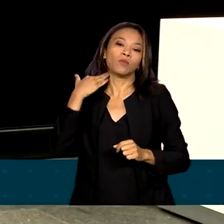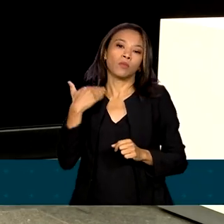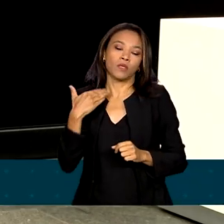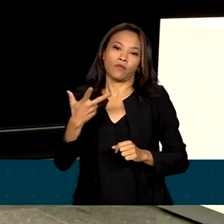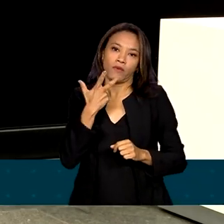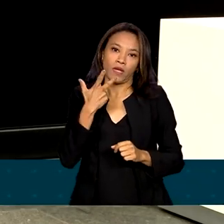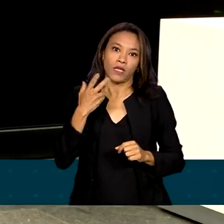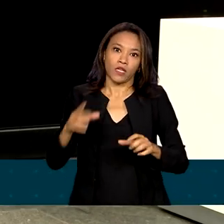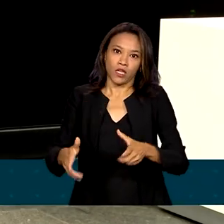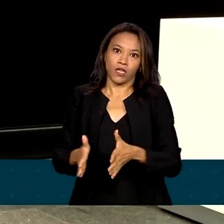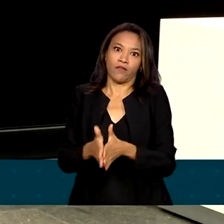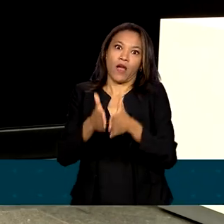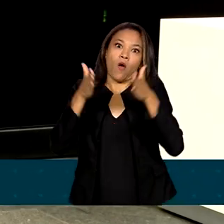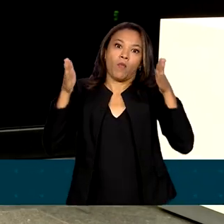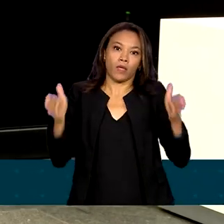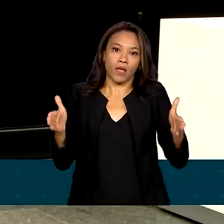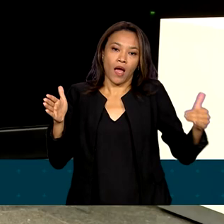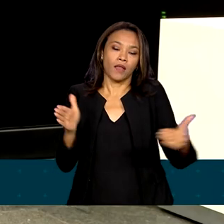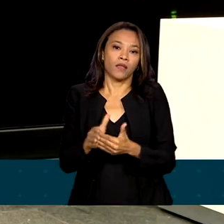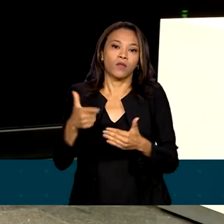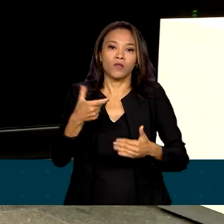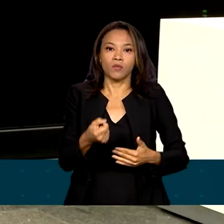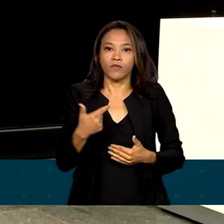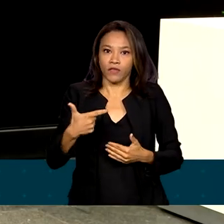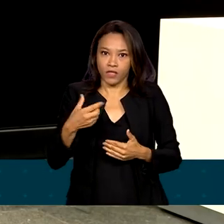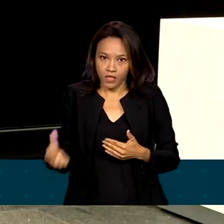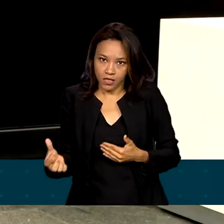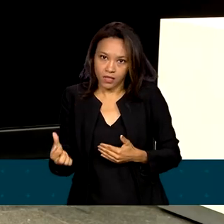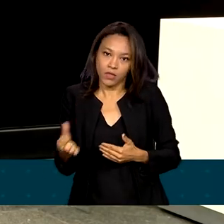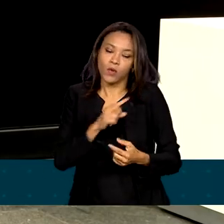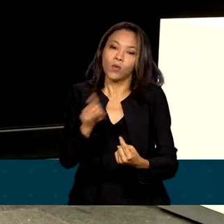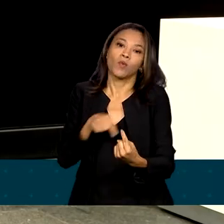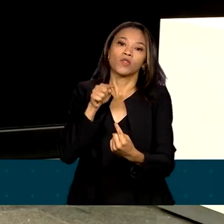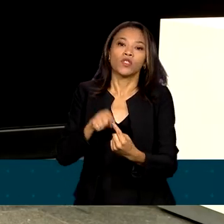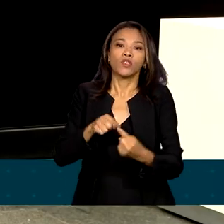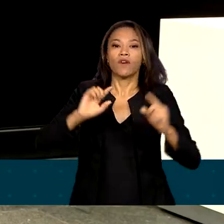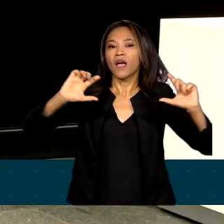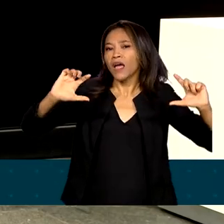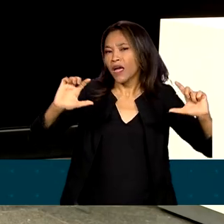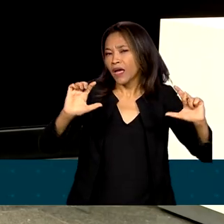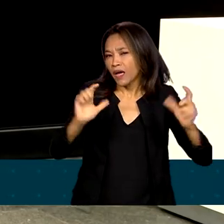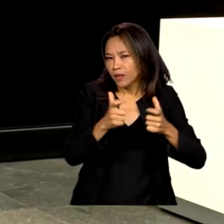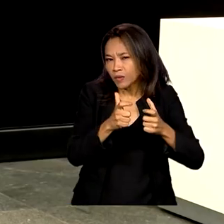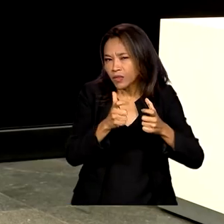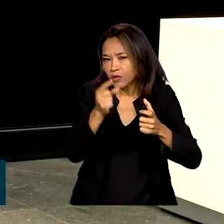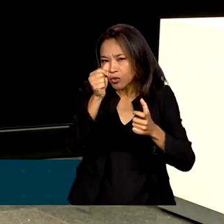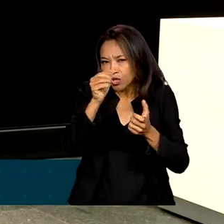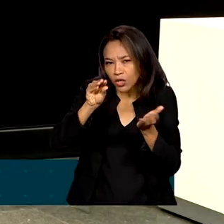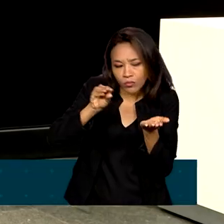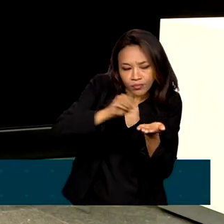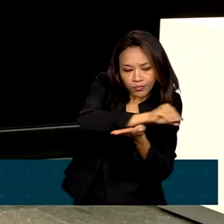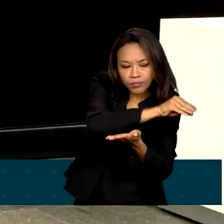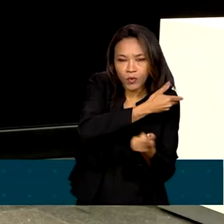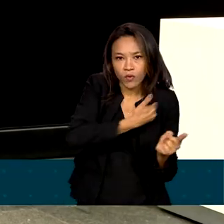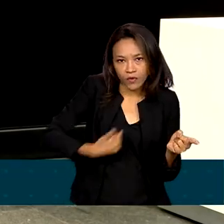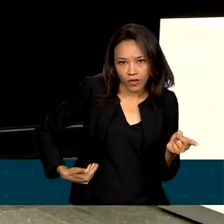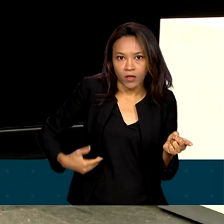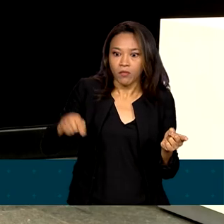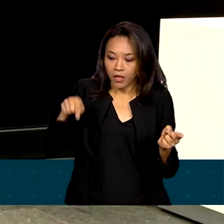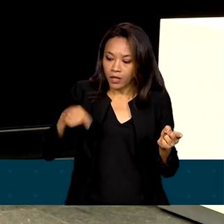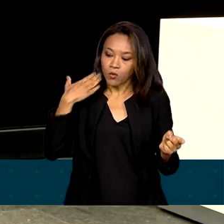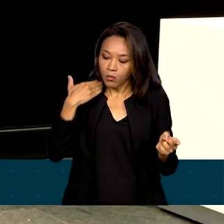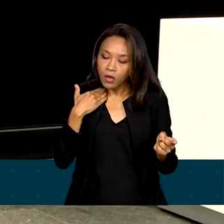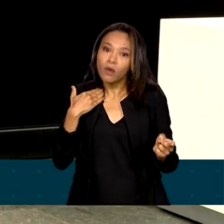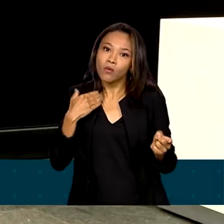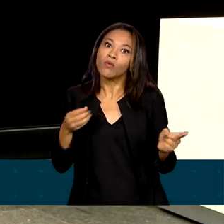que deve dobrar de tamanho até 2026. A ideia é reduzir os repasses para o governo, para que o BNDES volte a